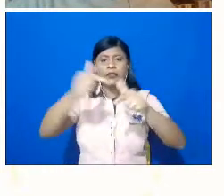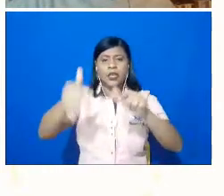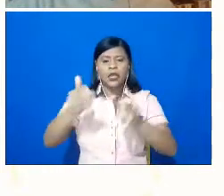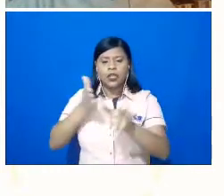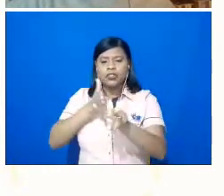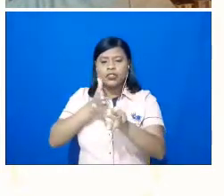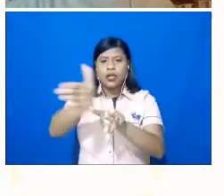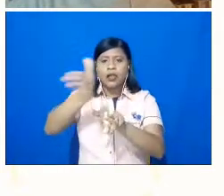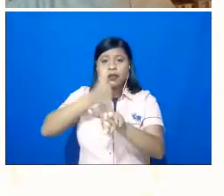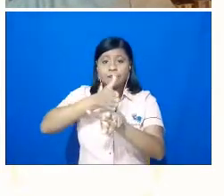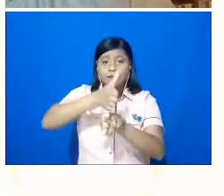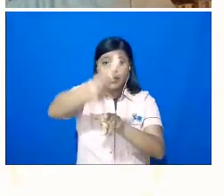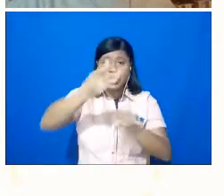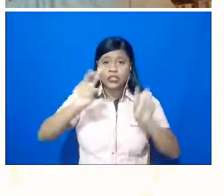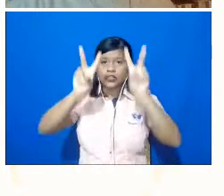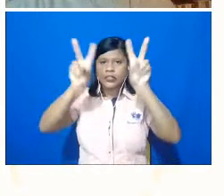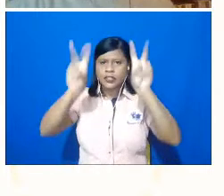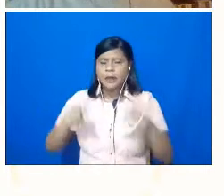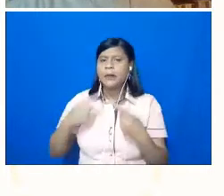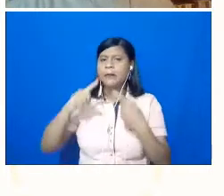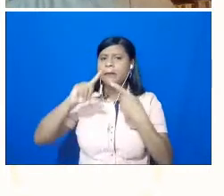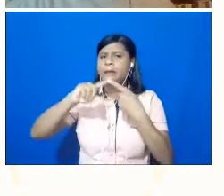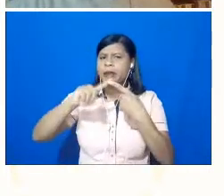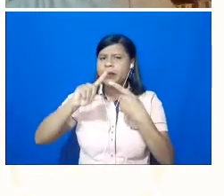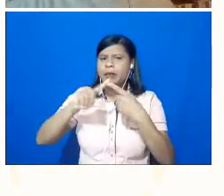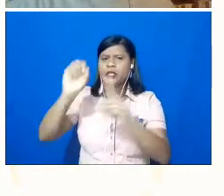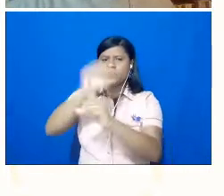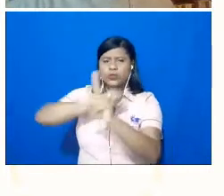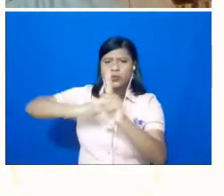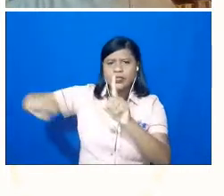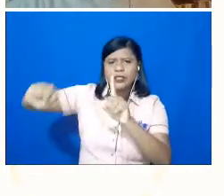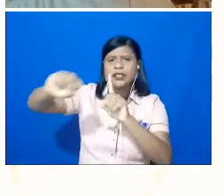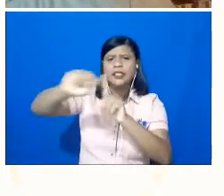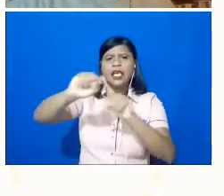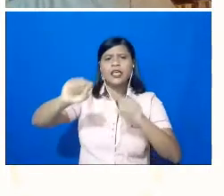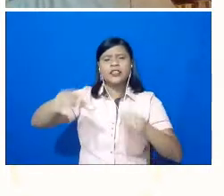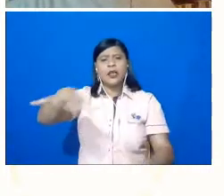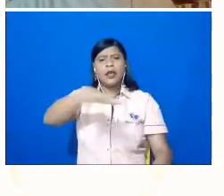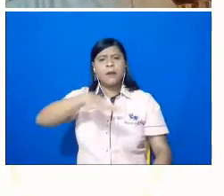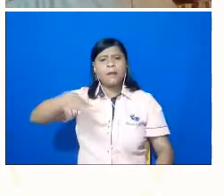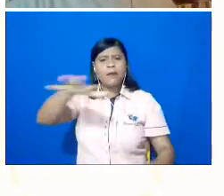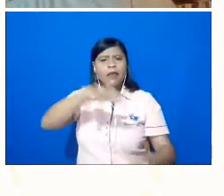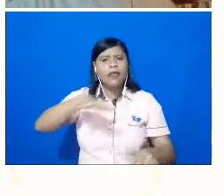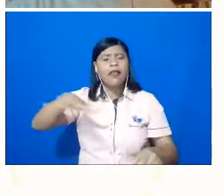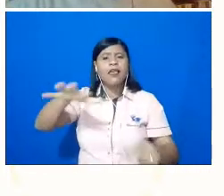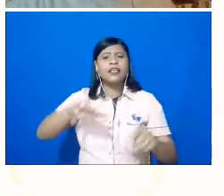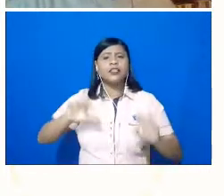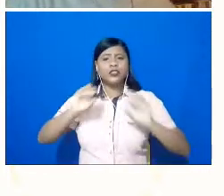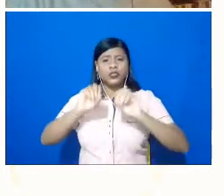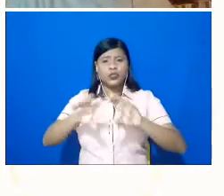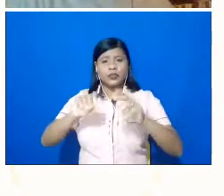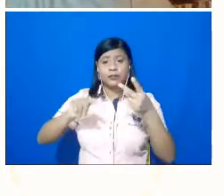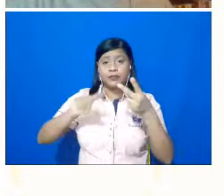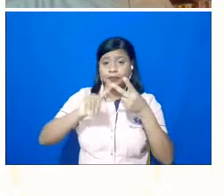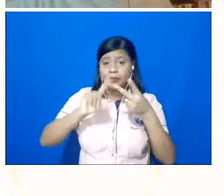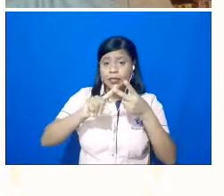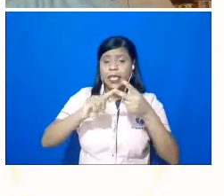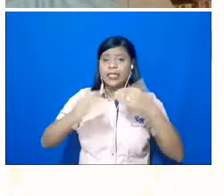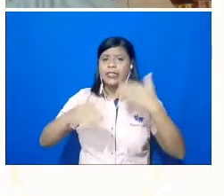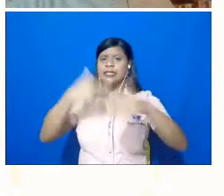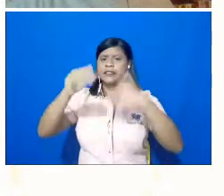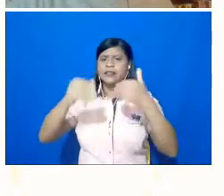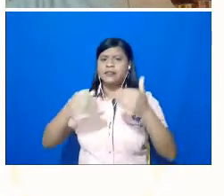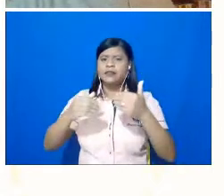o primeiro eixo falando sobre sociedade, ambiente e educação, e o segundo eixo falando sobre desenvolvimento tecnológico, ciência e